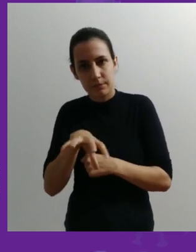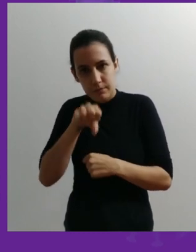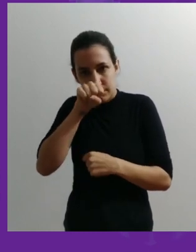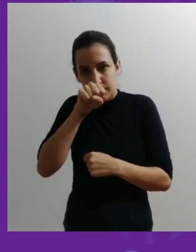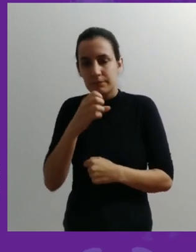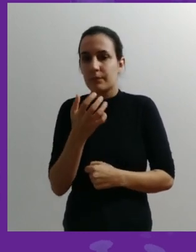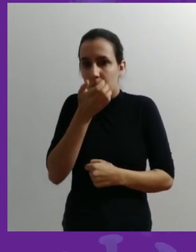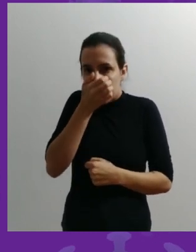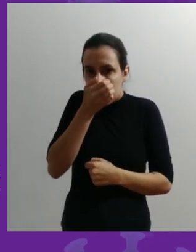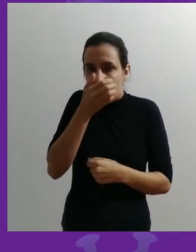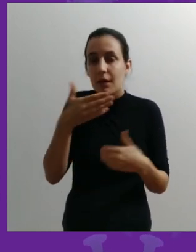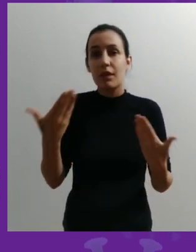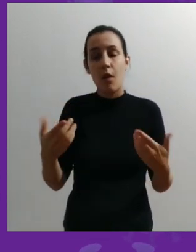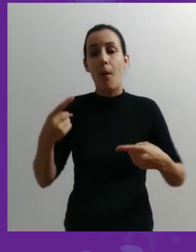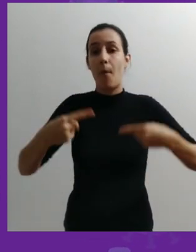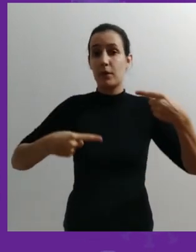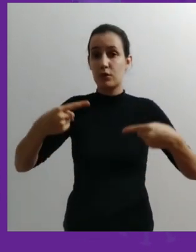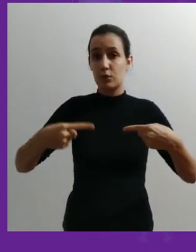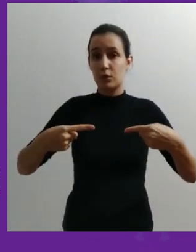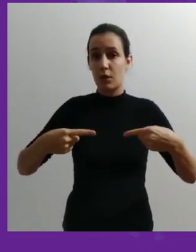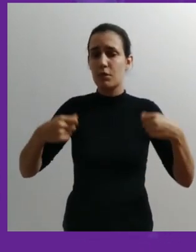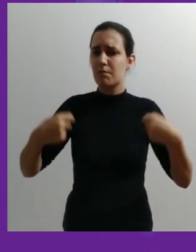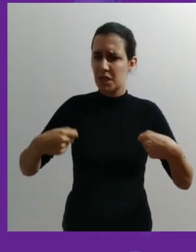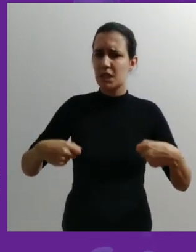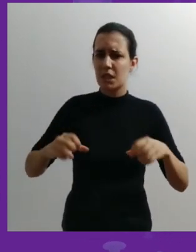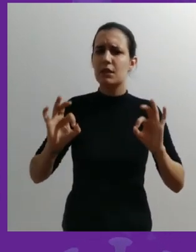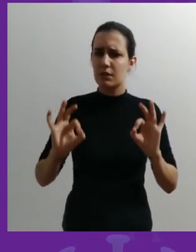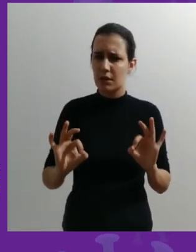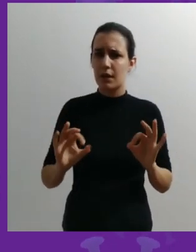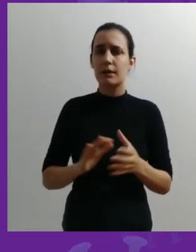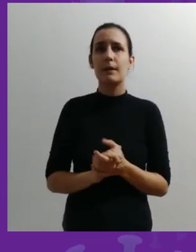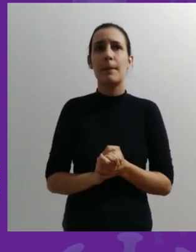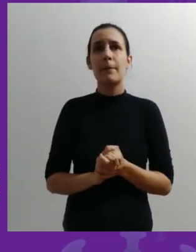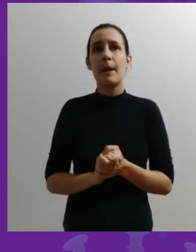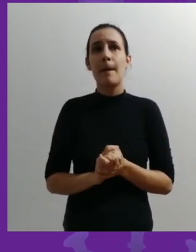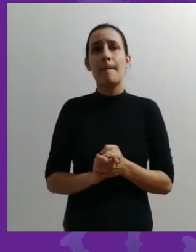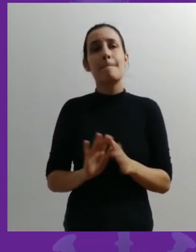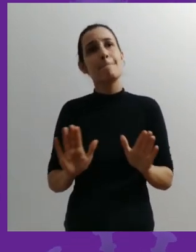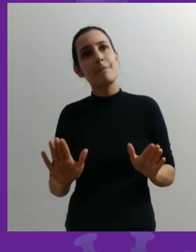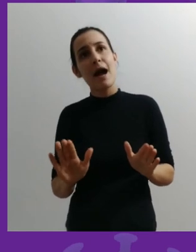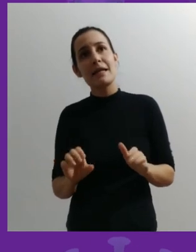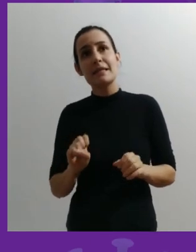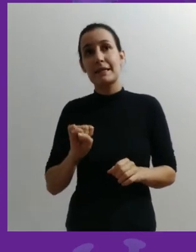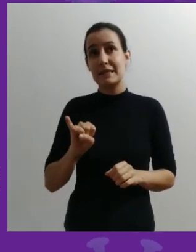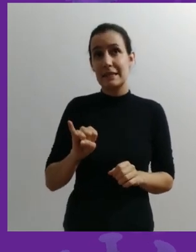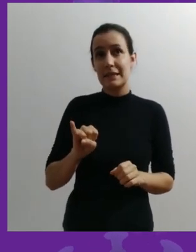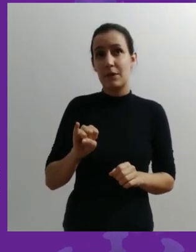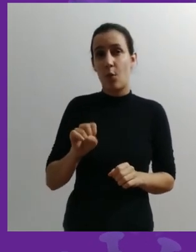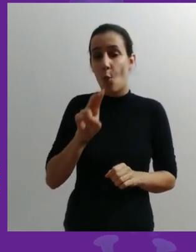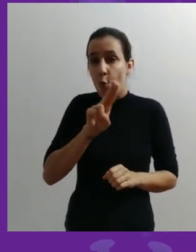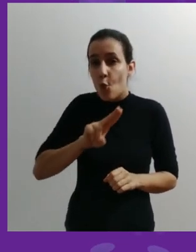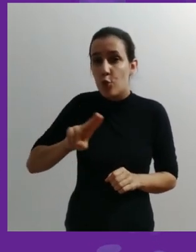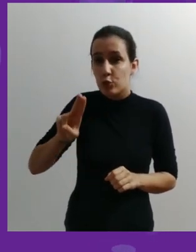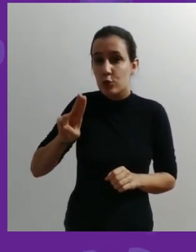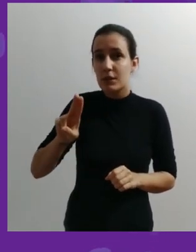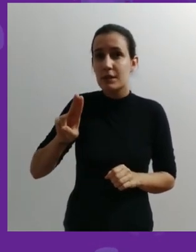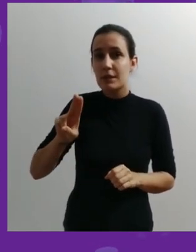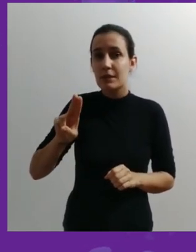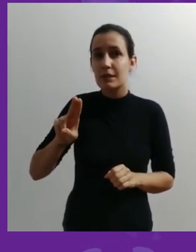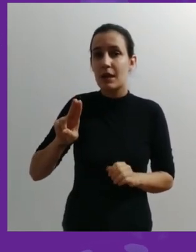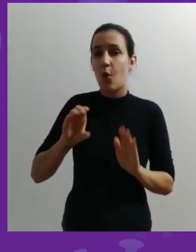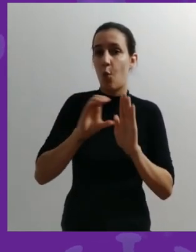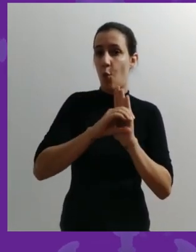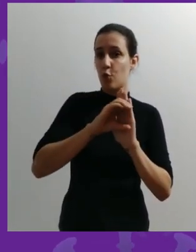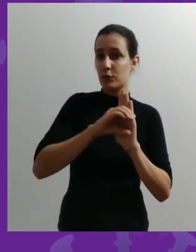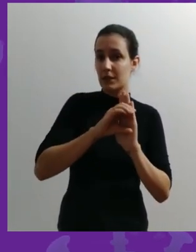exemplo. Então é uma discussão viável essa discussão que está sendo posta, mas se a gente adotar os conceitos clínicos